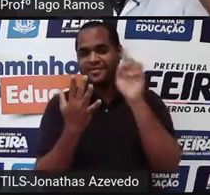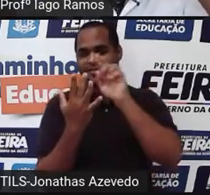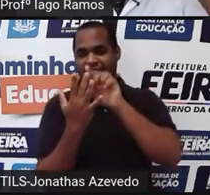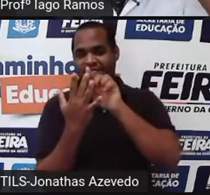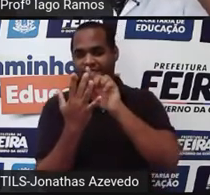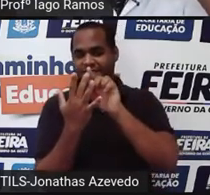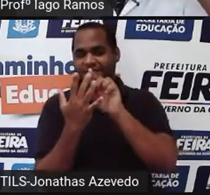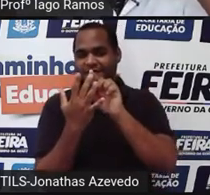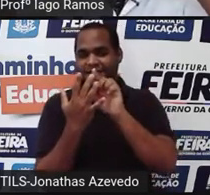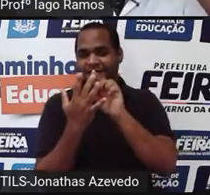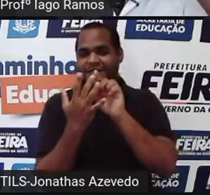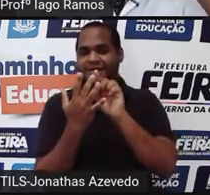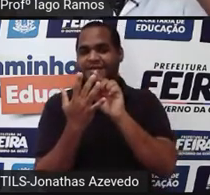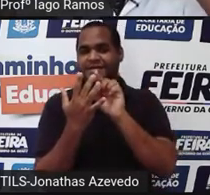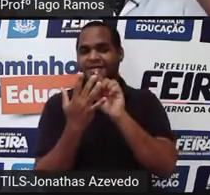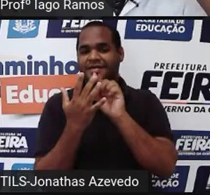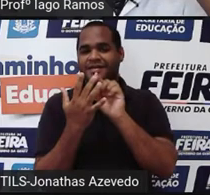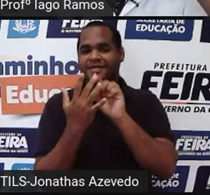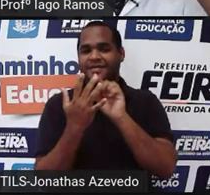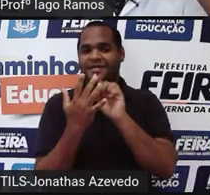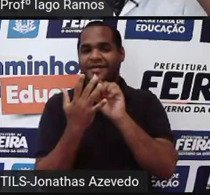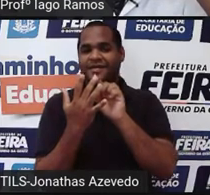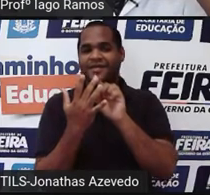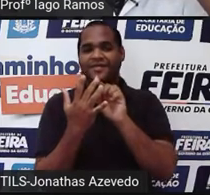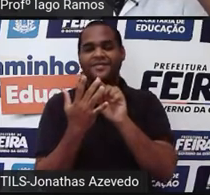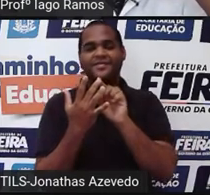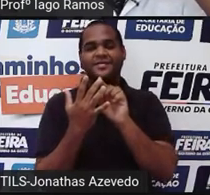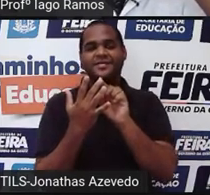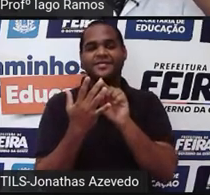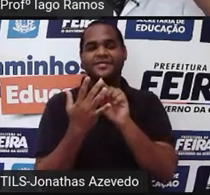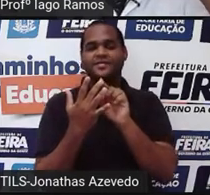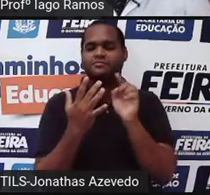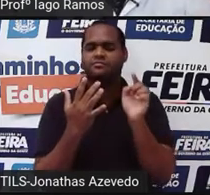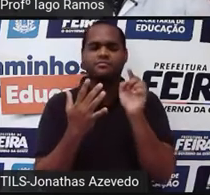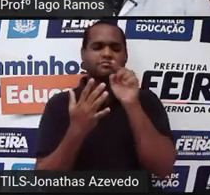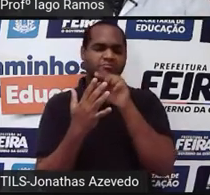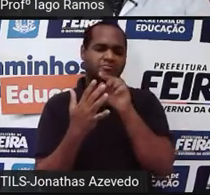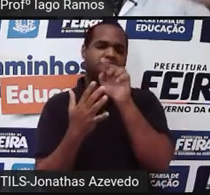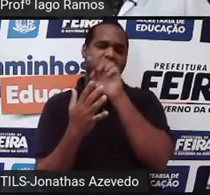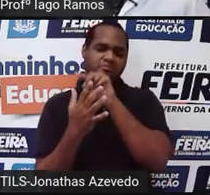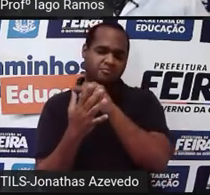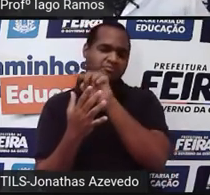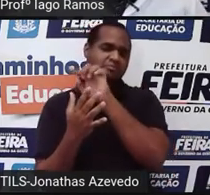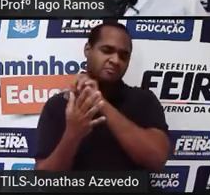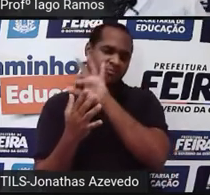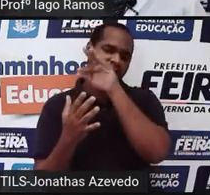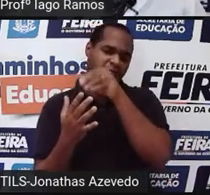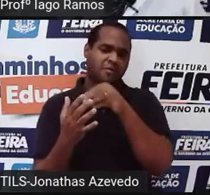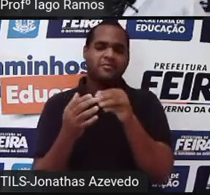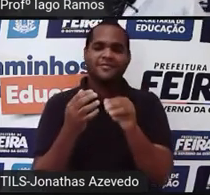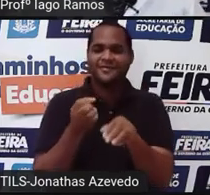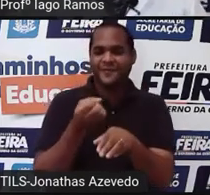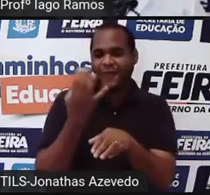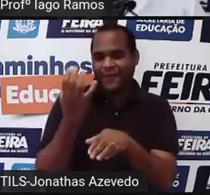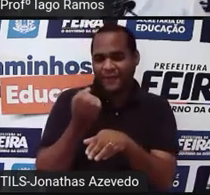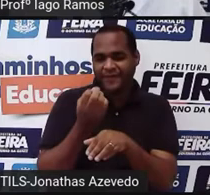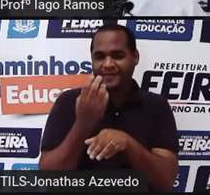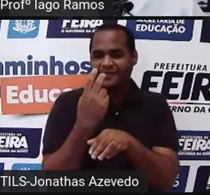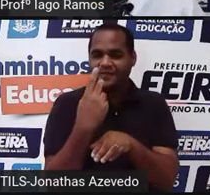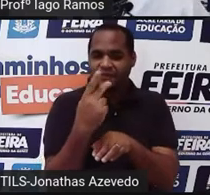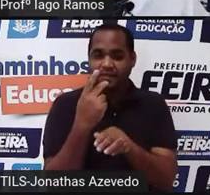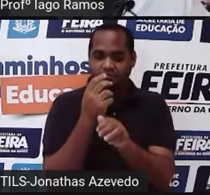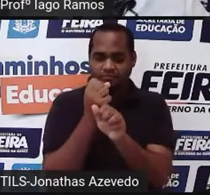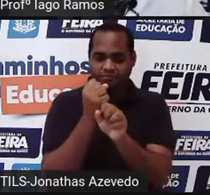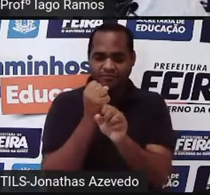Dezoito mais seis nessa daqui, olha só. E por aí vai. No final das contas, basta a gente